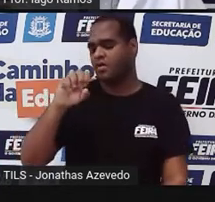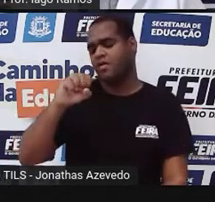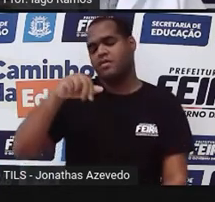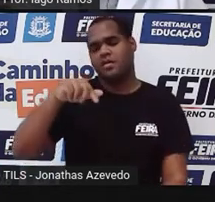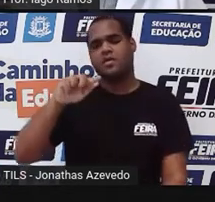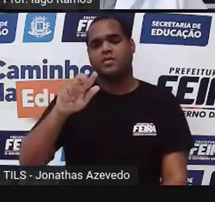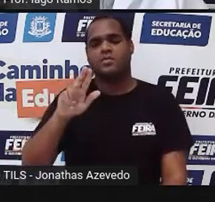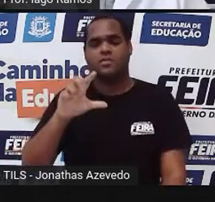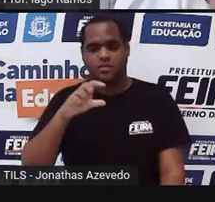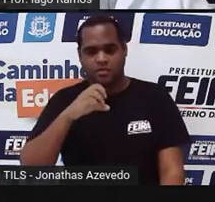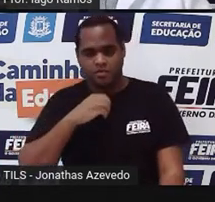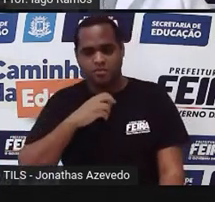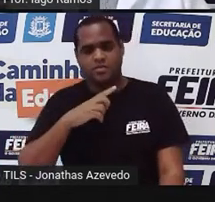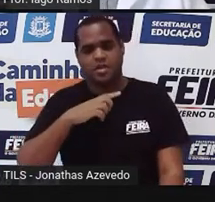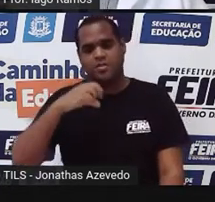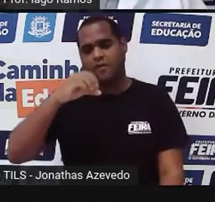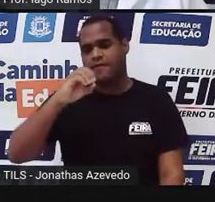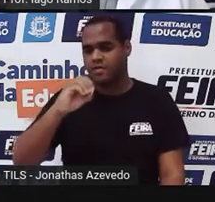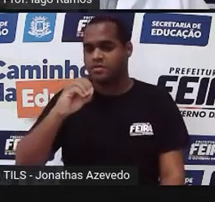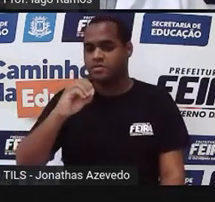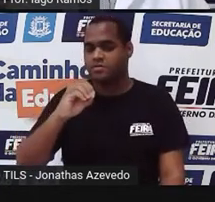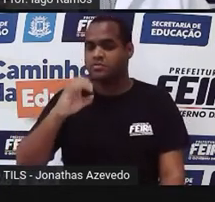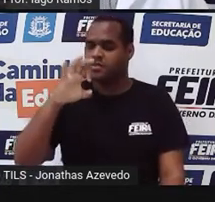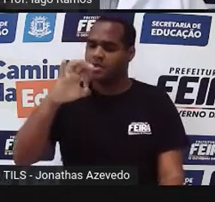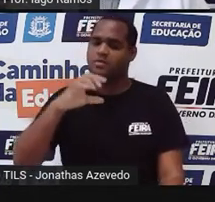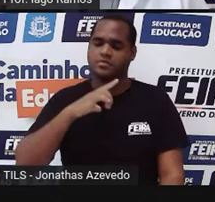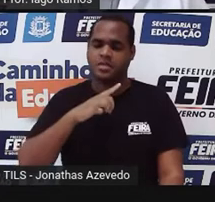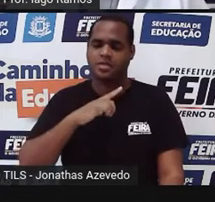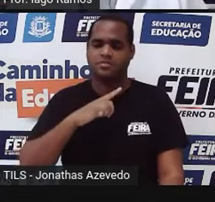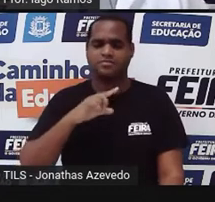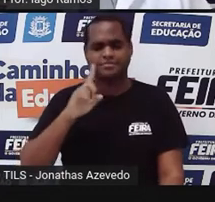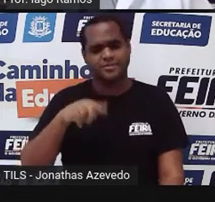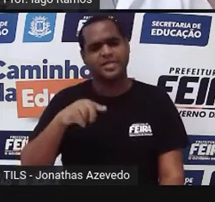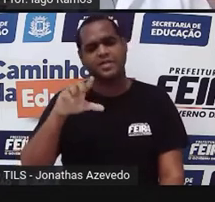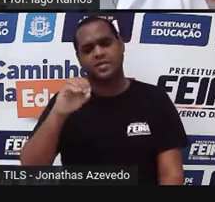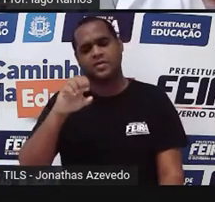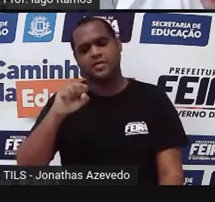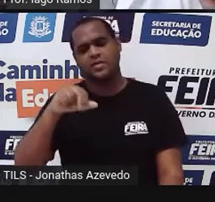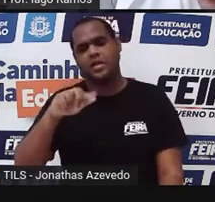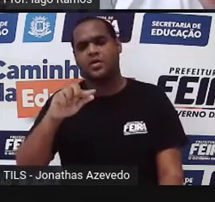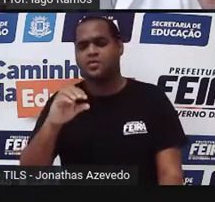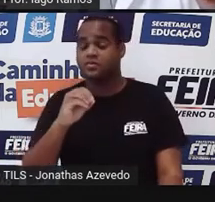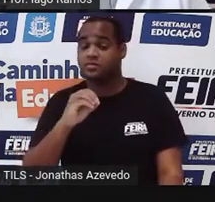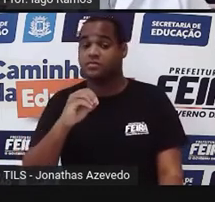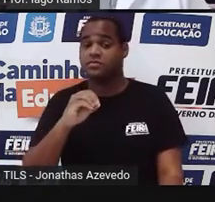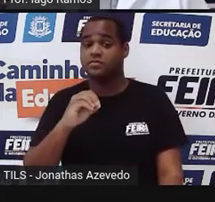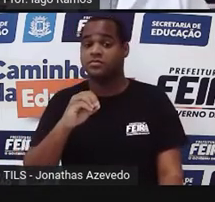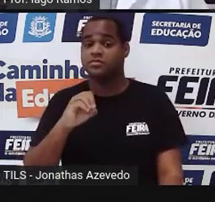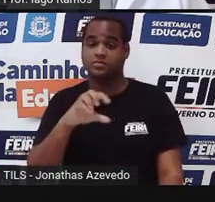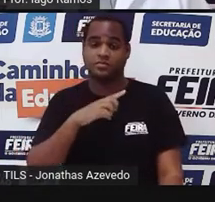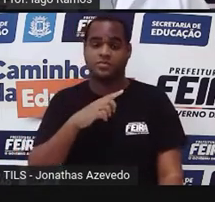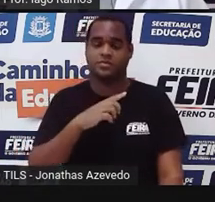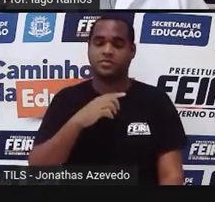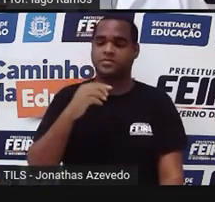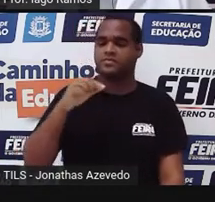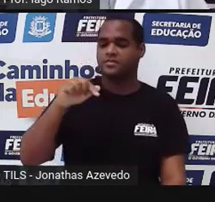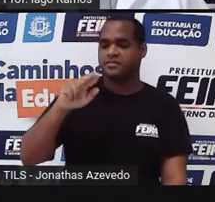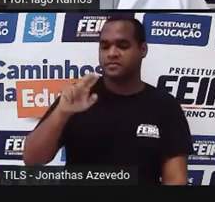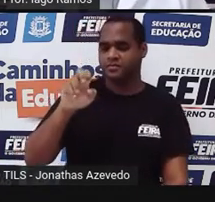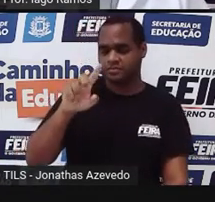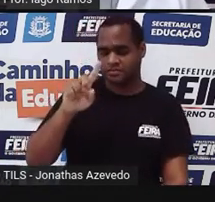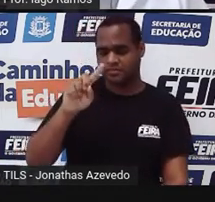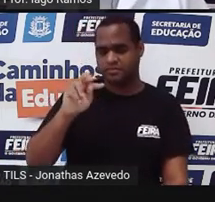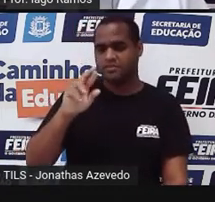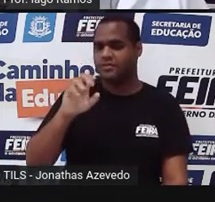90 graus, tá bom? Mas o losango é o quadrilátero que tem quatro